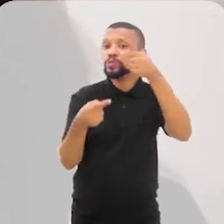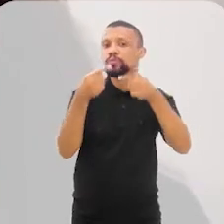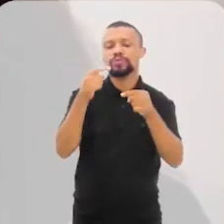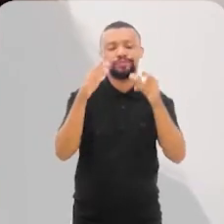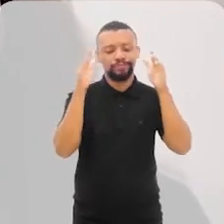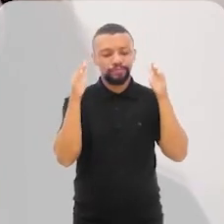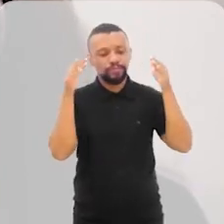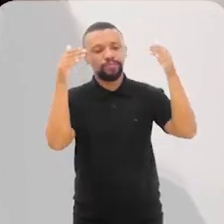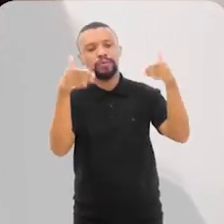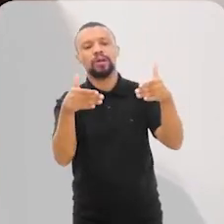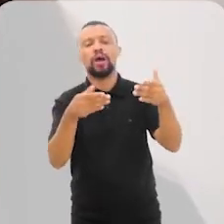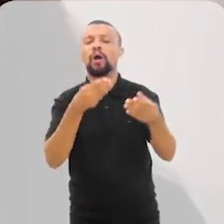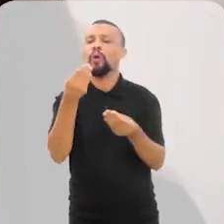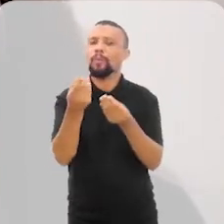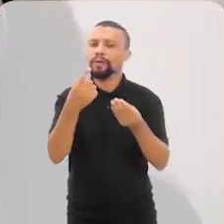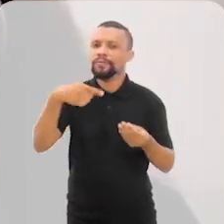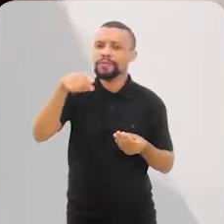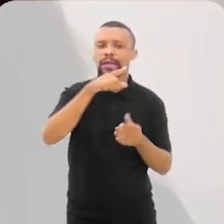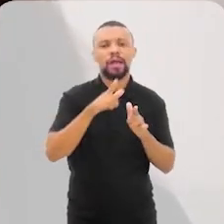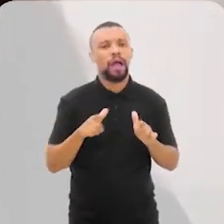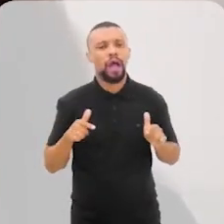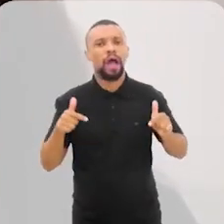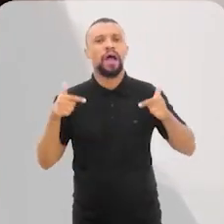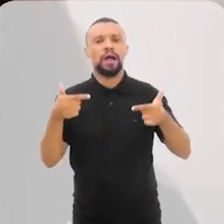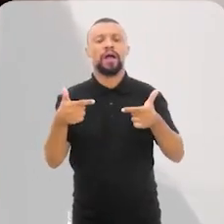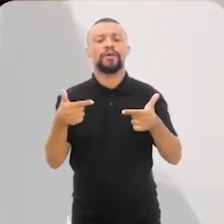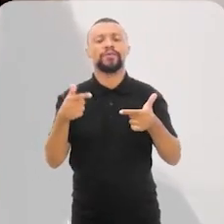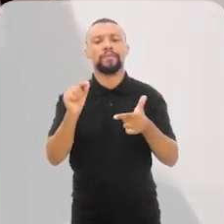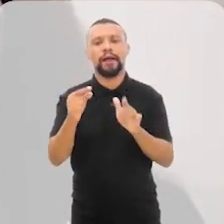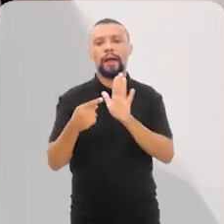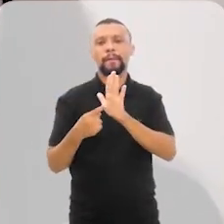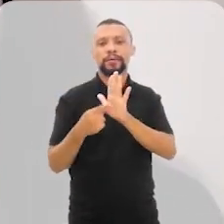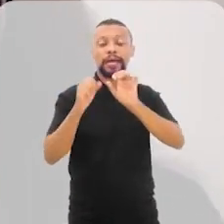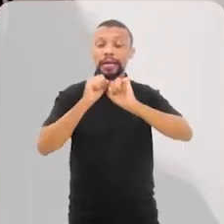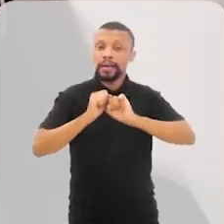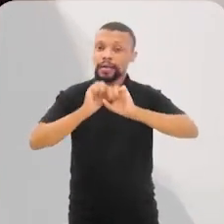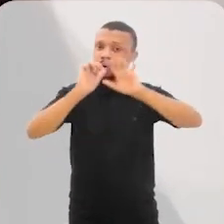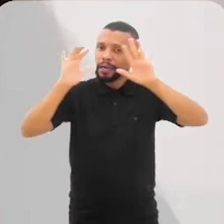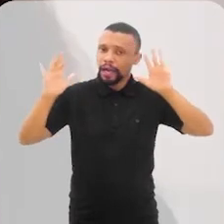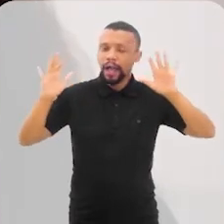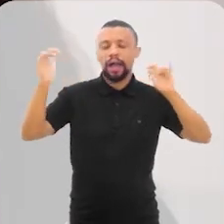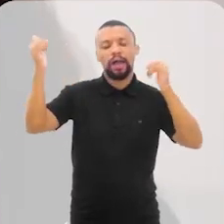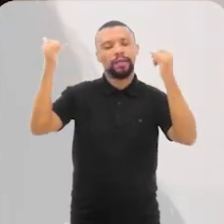especificamente como é que você faz para dar luz,